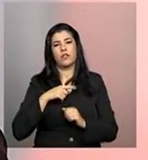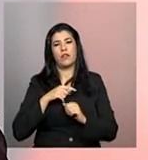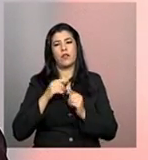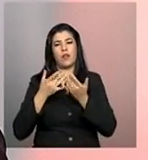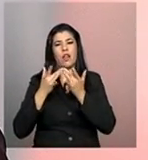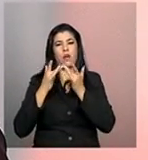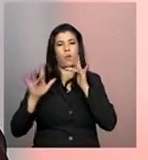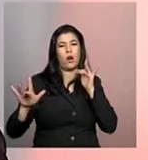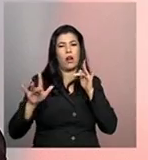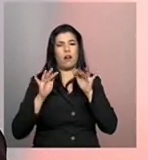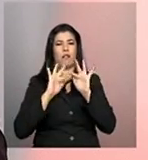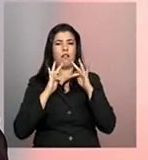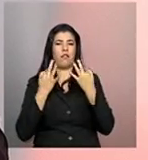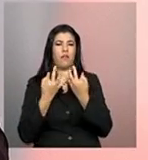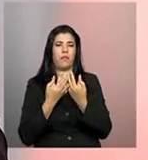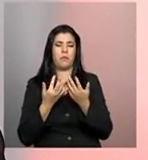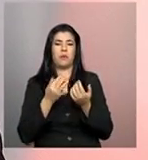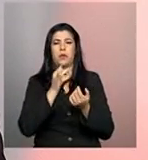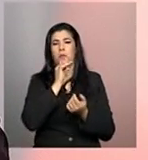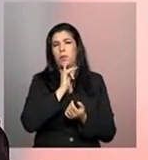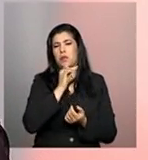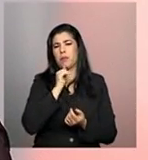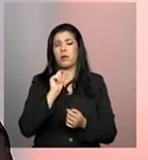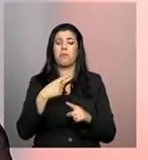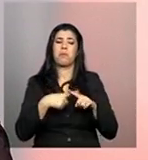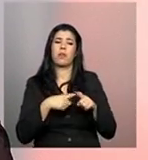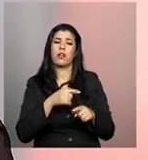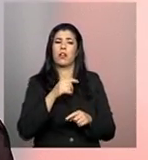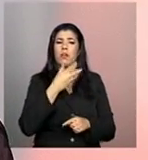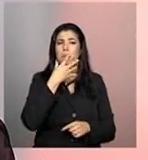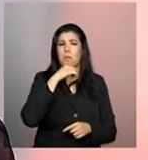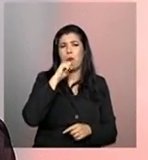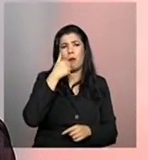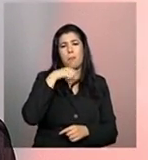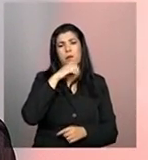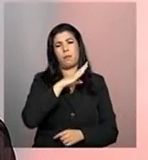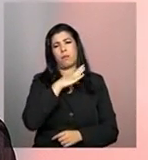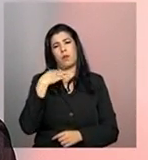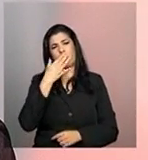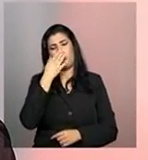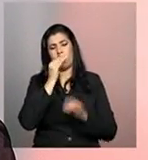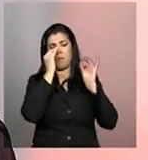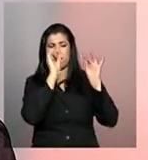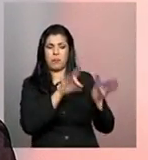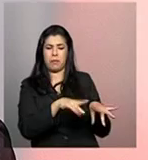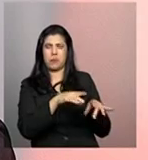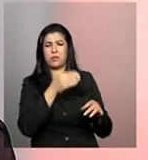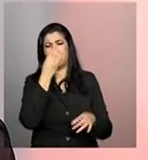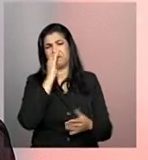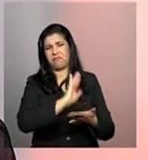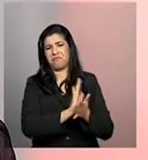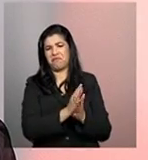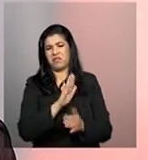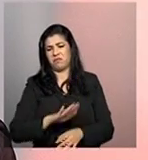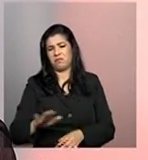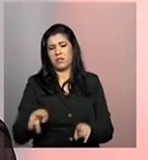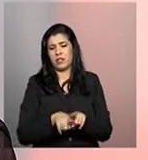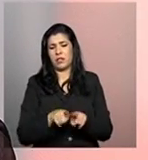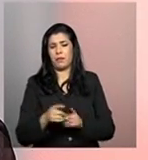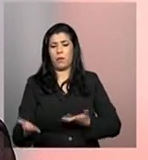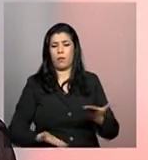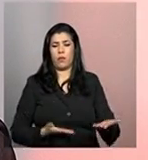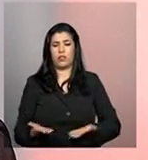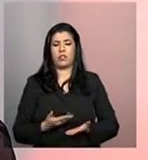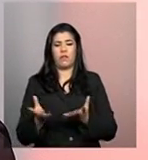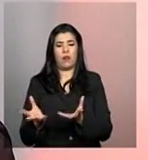vínculo com as suas famílias, seja pela morte dos pais ou por outras situações de abandono dessas crianças. E o serviço de acolhimento